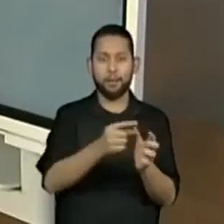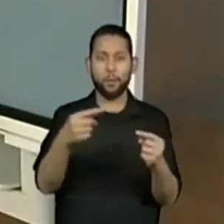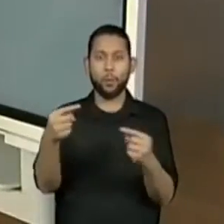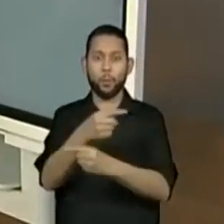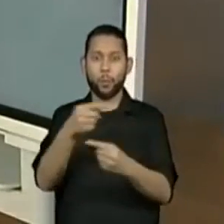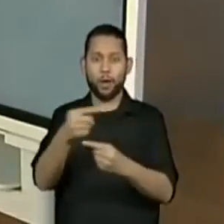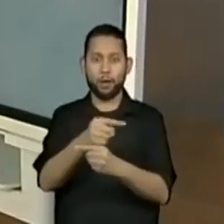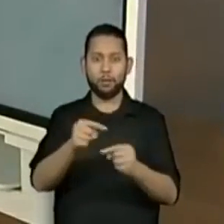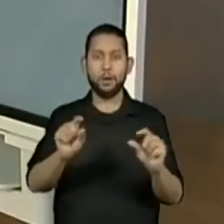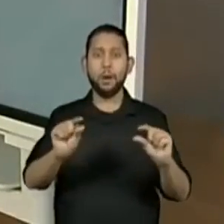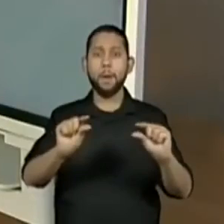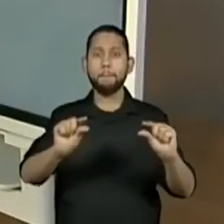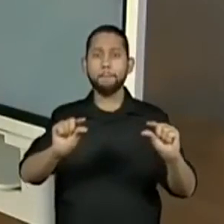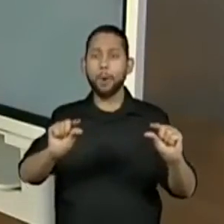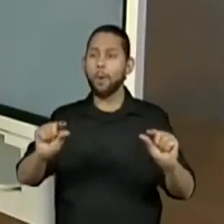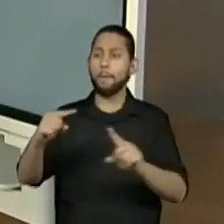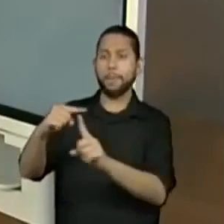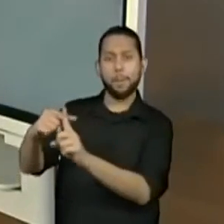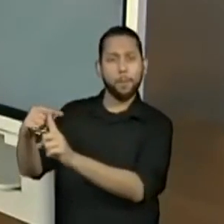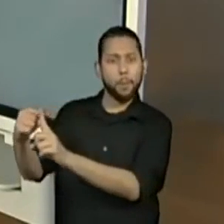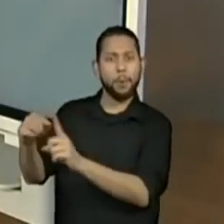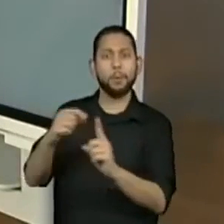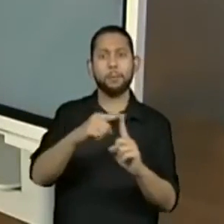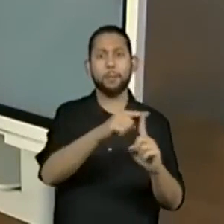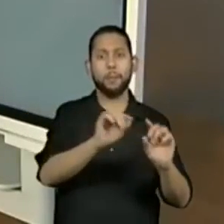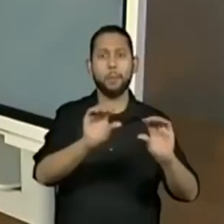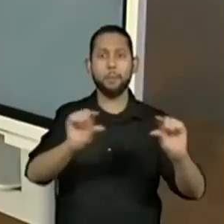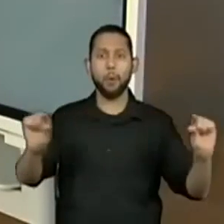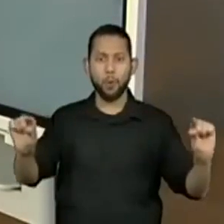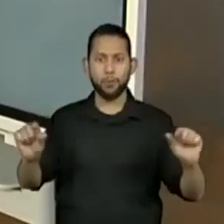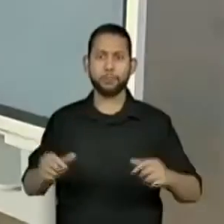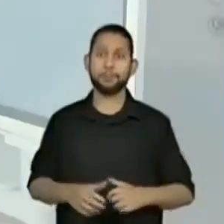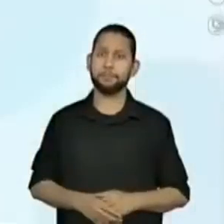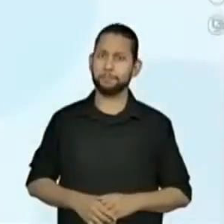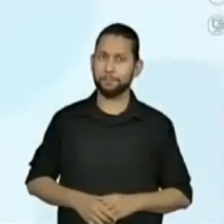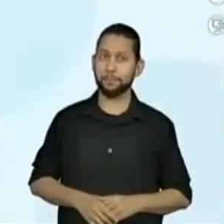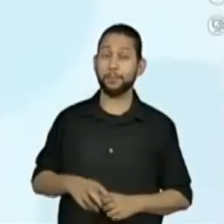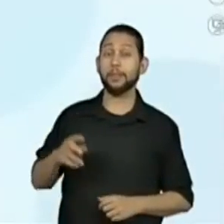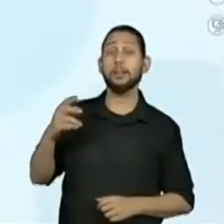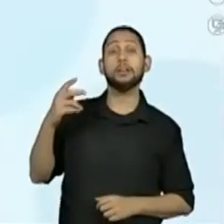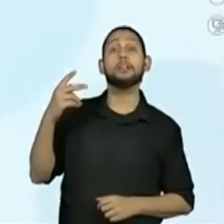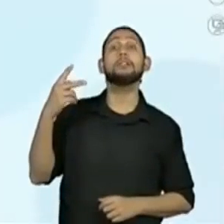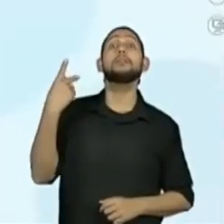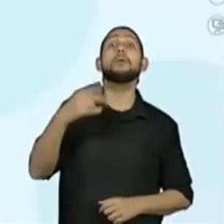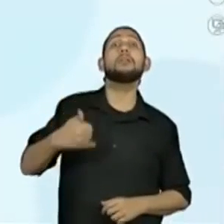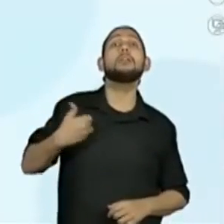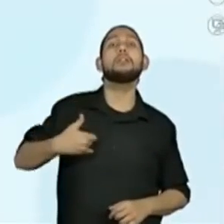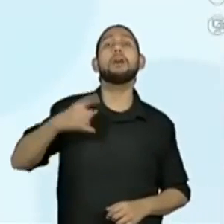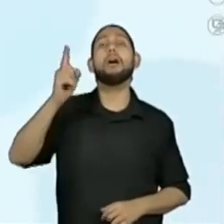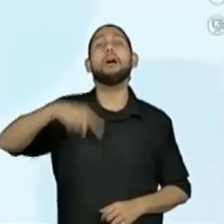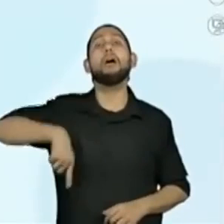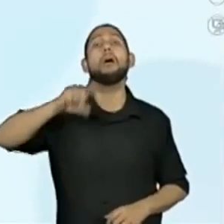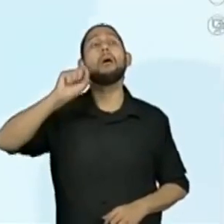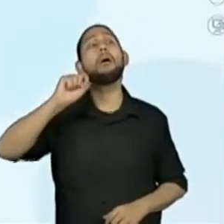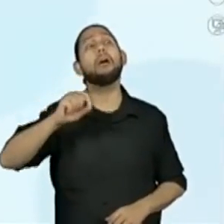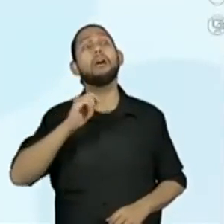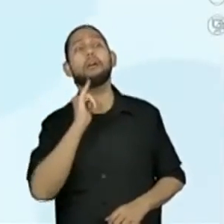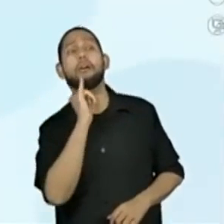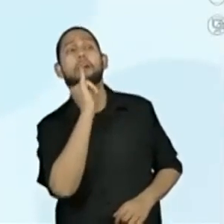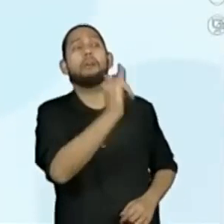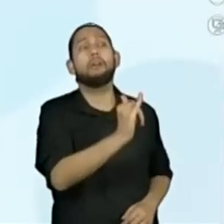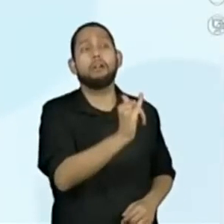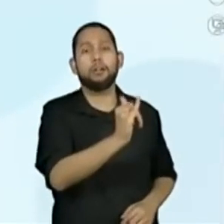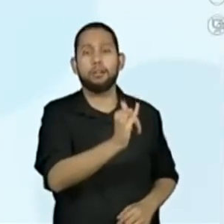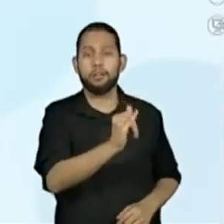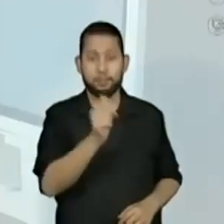matemático? Para a gente... Sua idade é? A Natália já descobriu. E você?